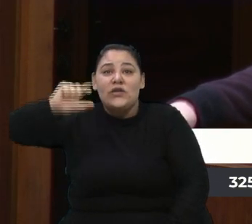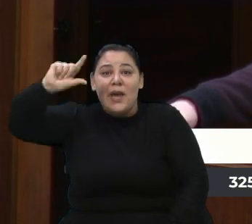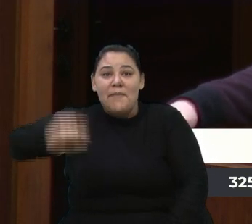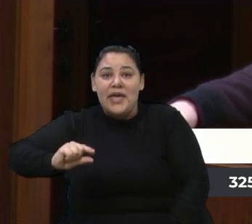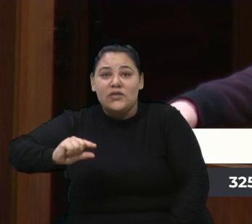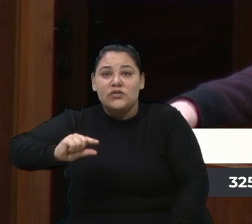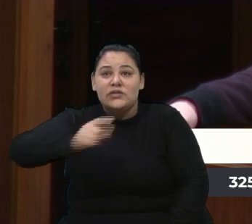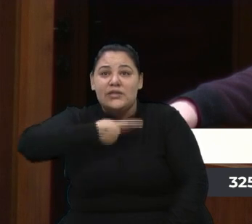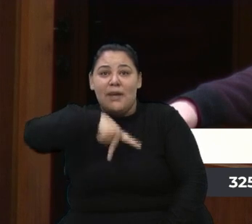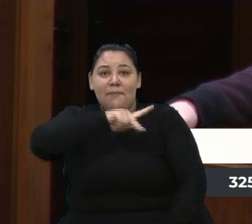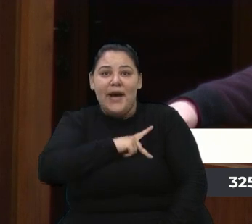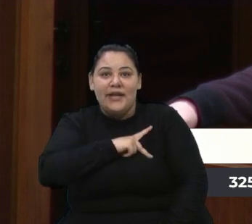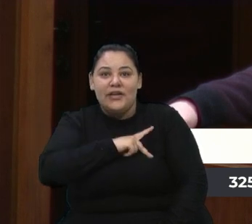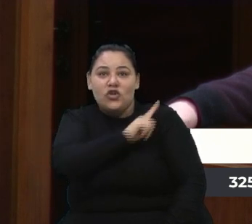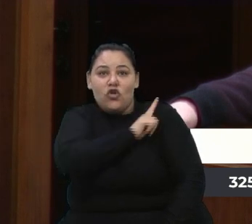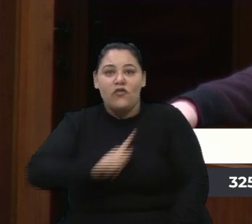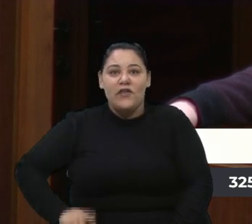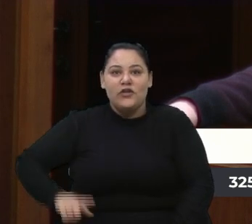governo Dilma Rousseff.